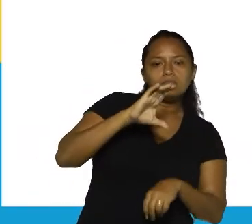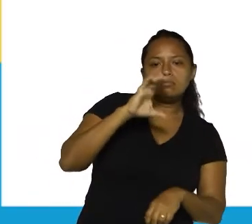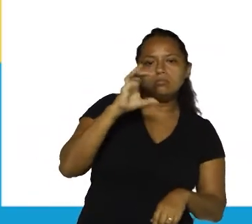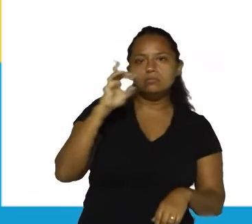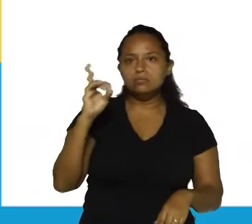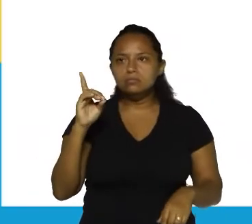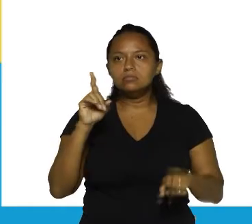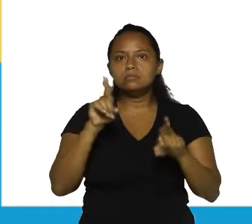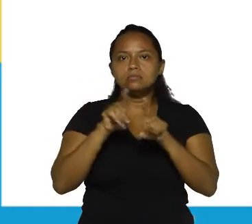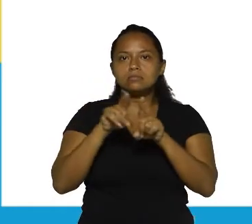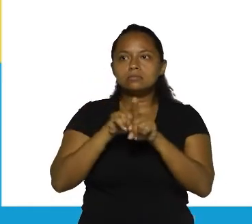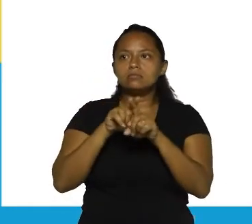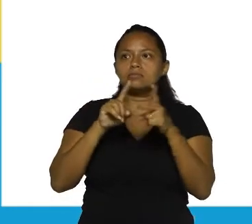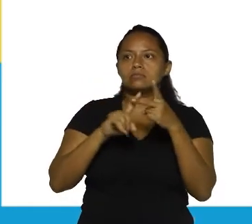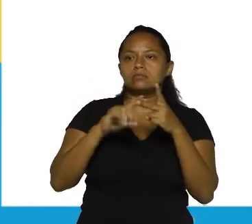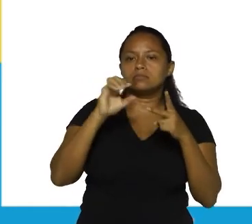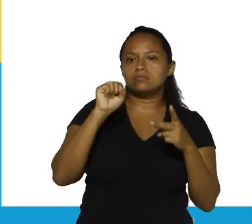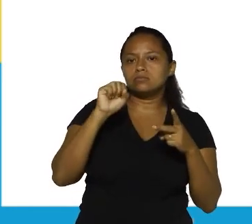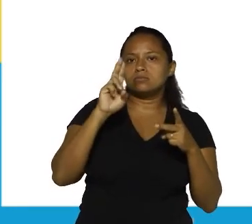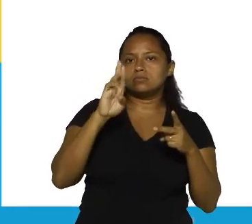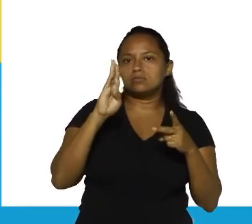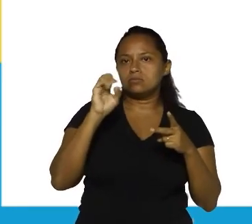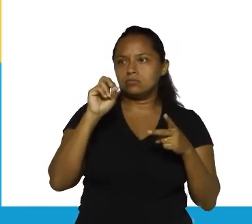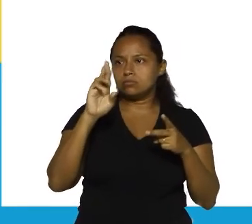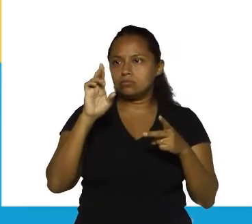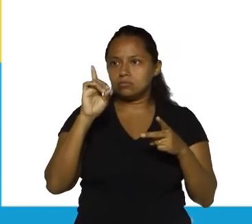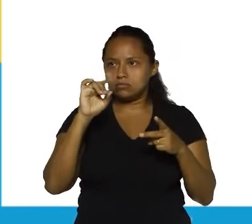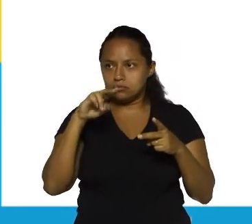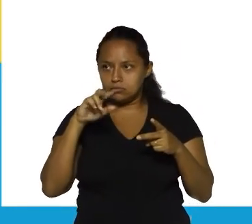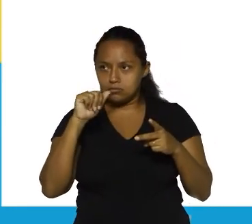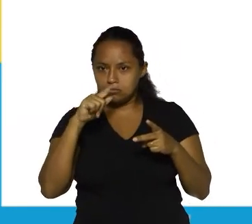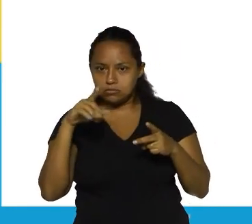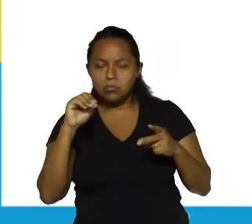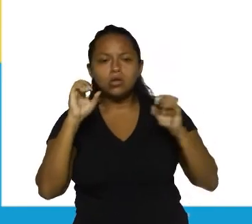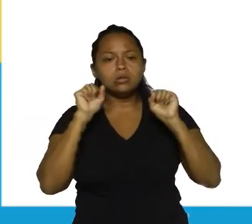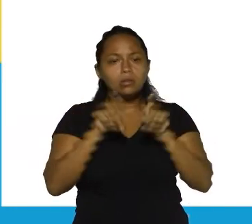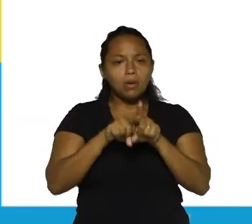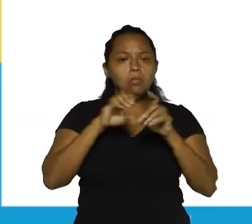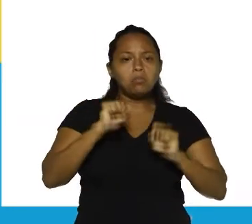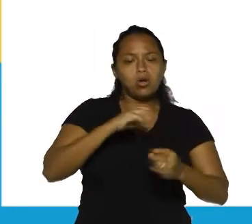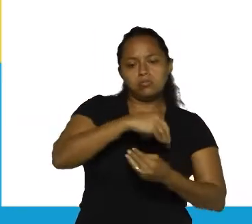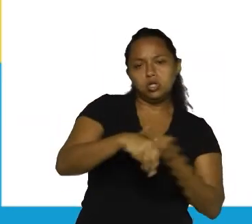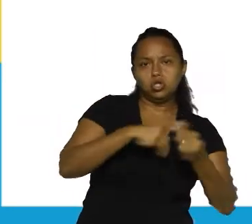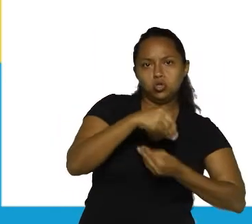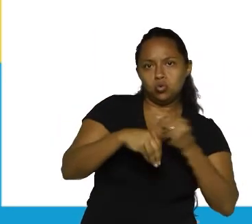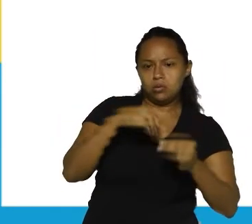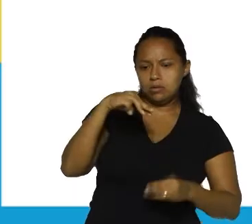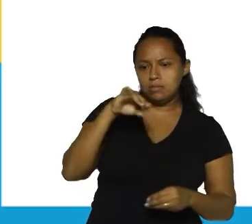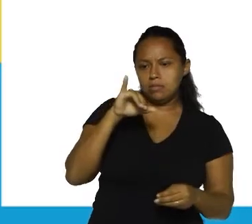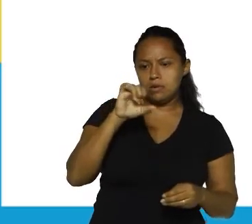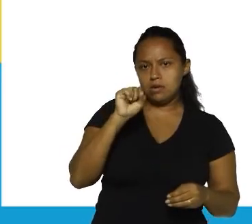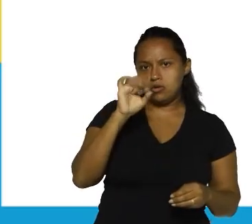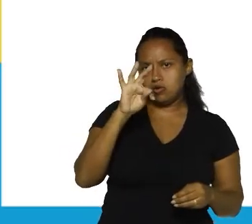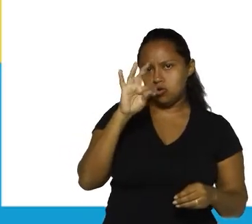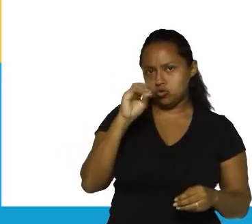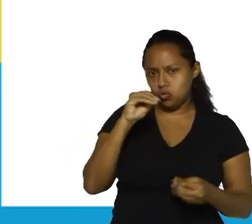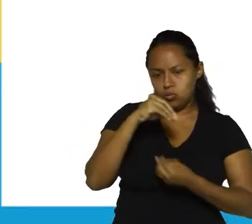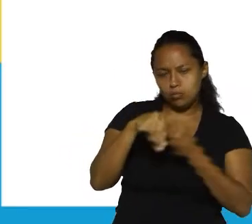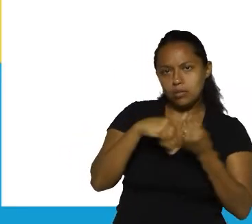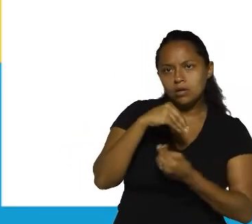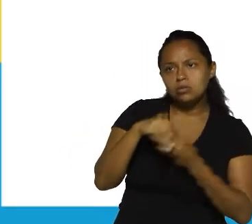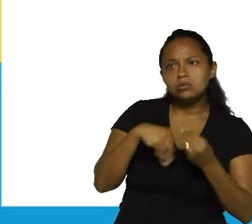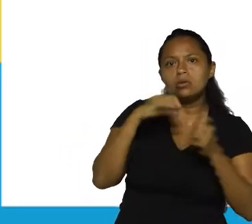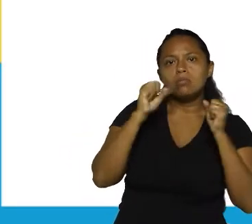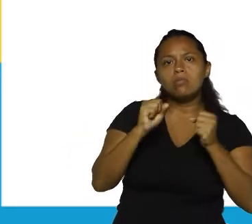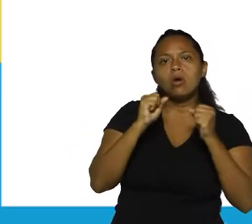por subordinação, mas existem também os que são mesclados. Nós chamamos de composto por coordenação e